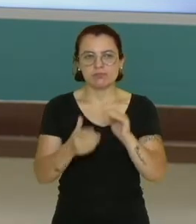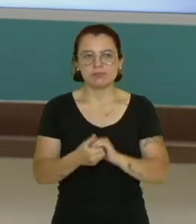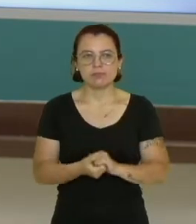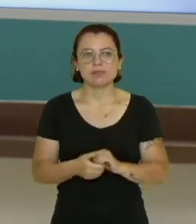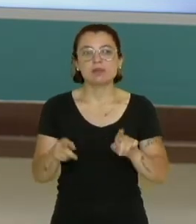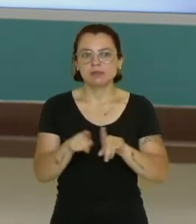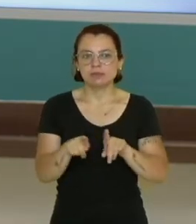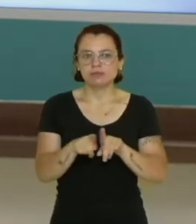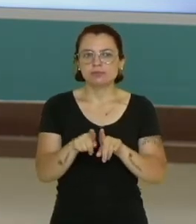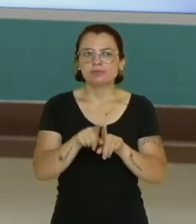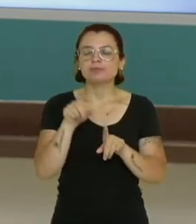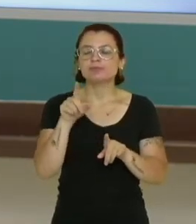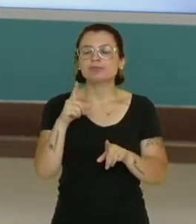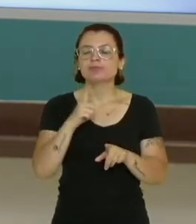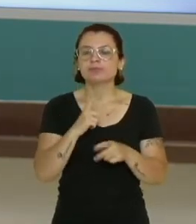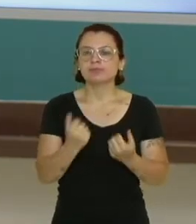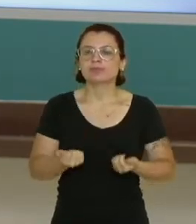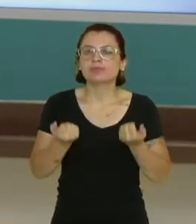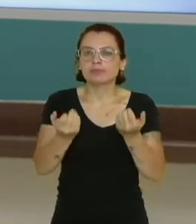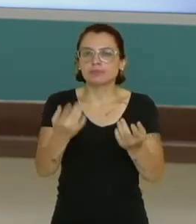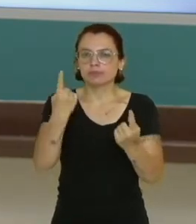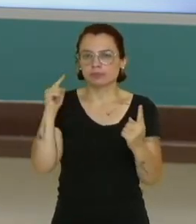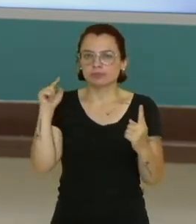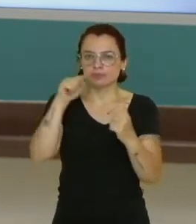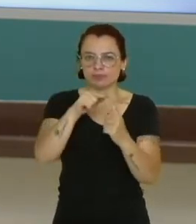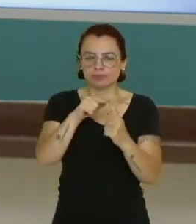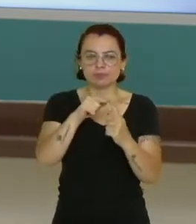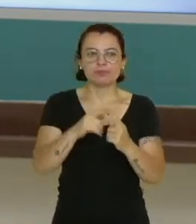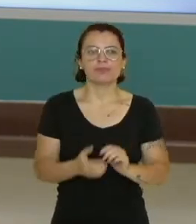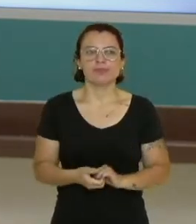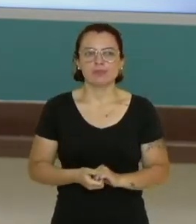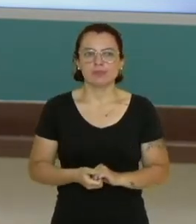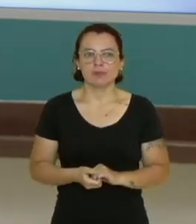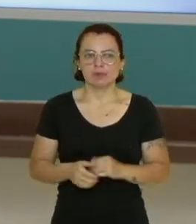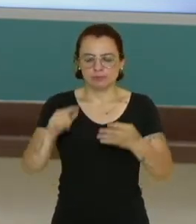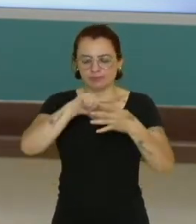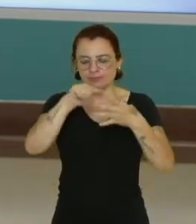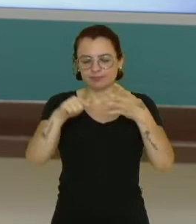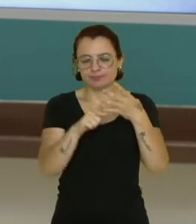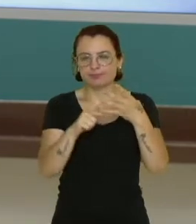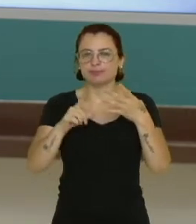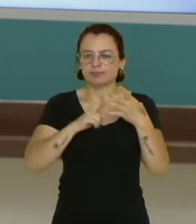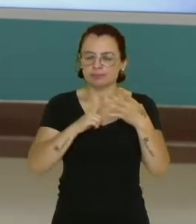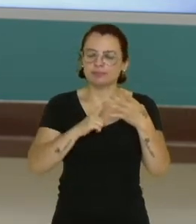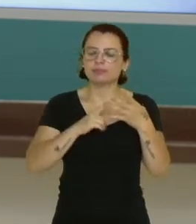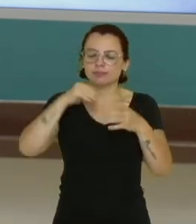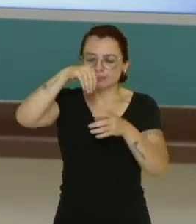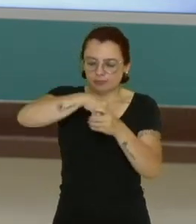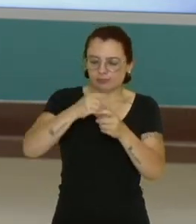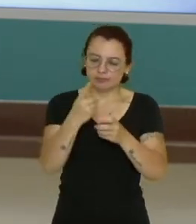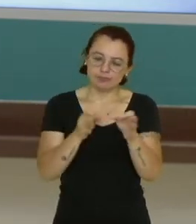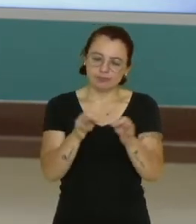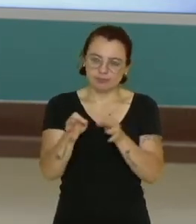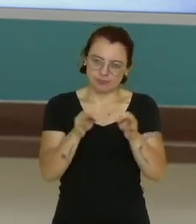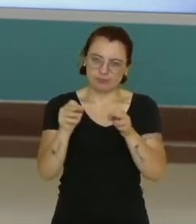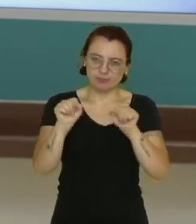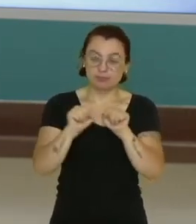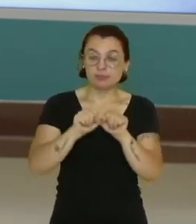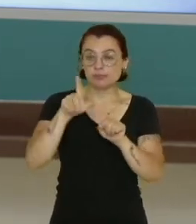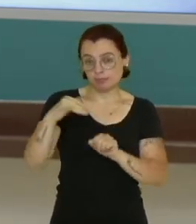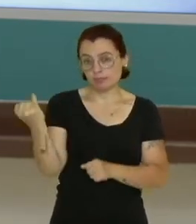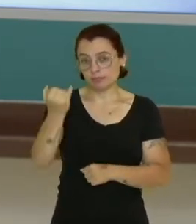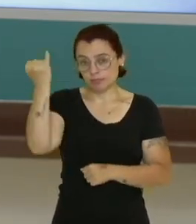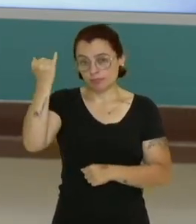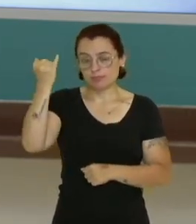estabelecer um objetivo. Todas essas quatro etapas fazem parte da construção de um plano de ação. E é muito importante para o